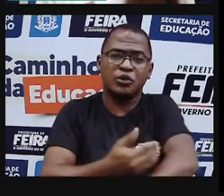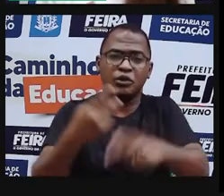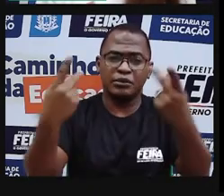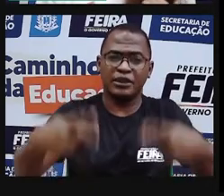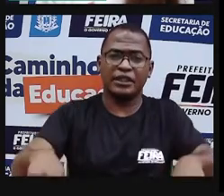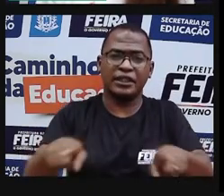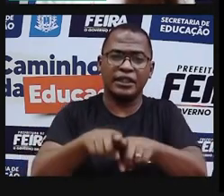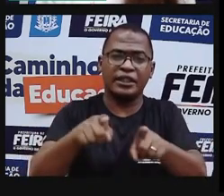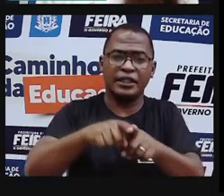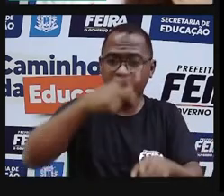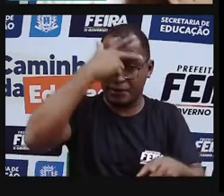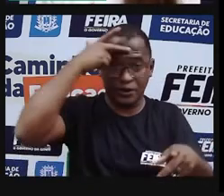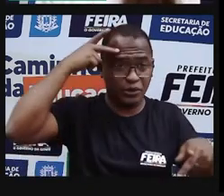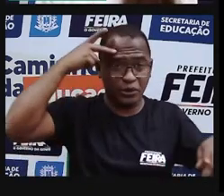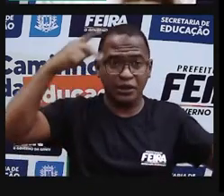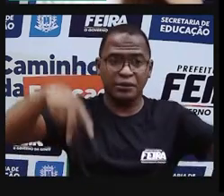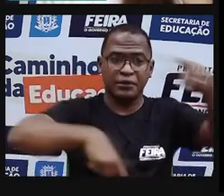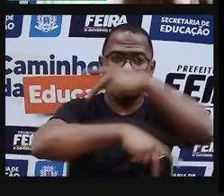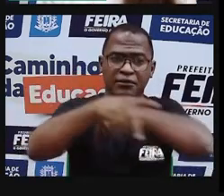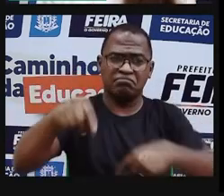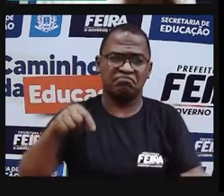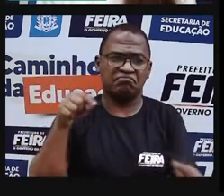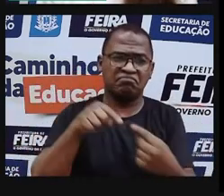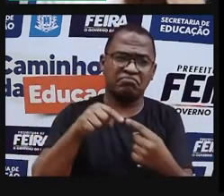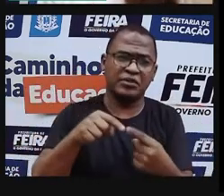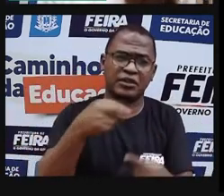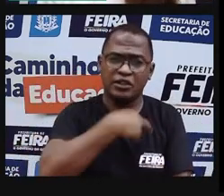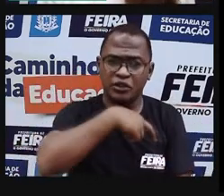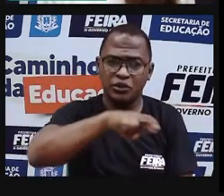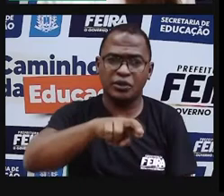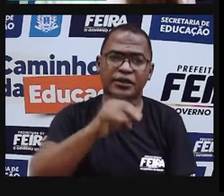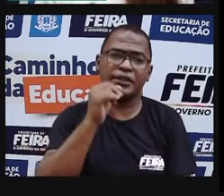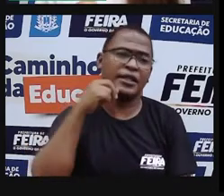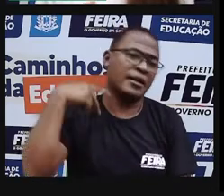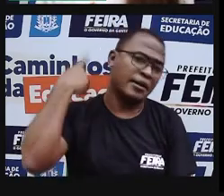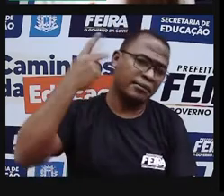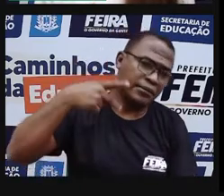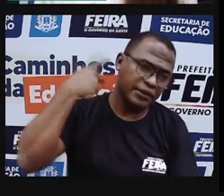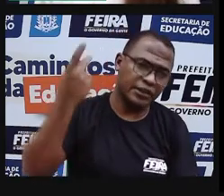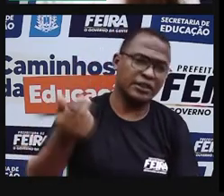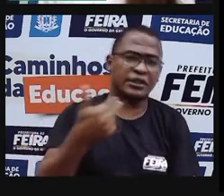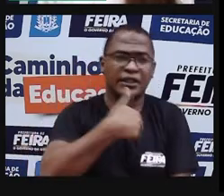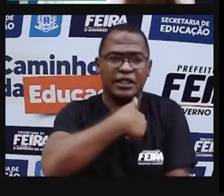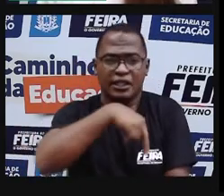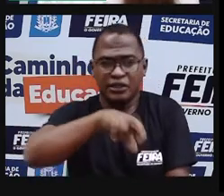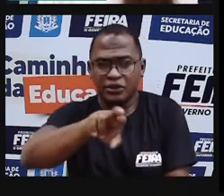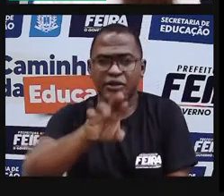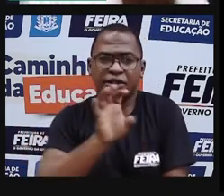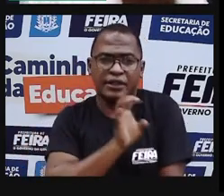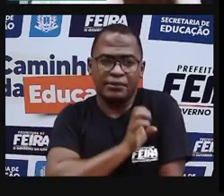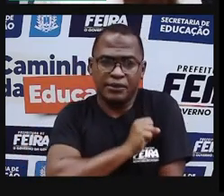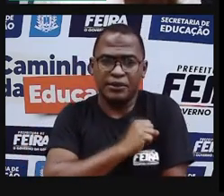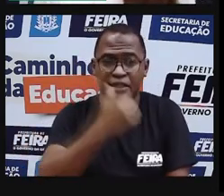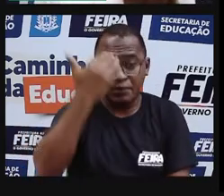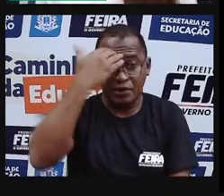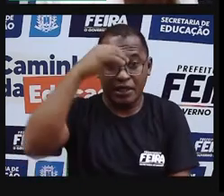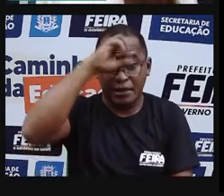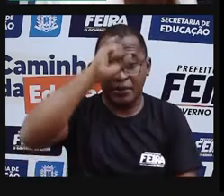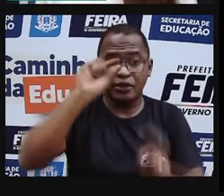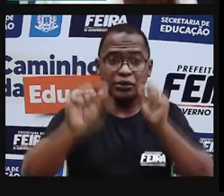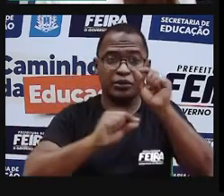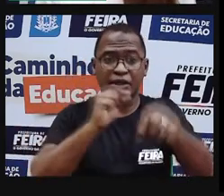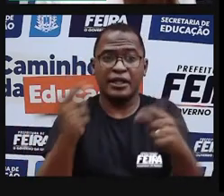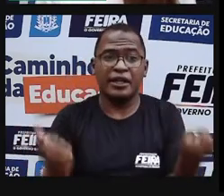a partir de temáticas religiosas, políticas, amorosas. Então, através da xilografura, né?